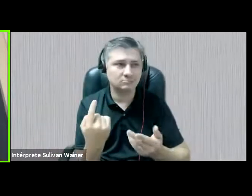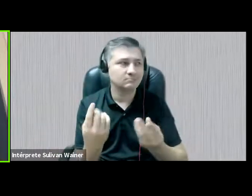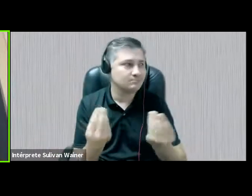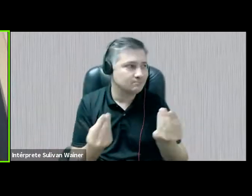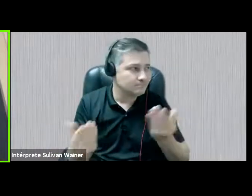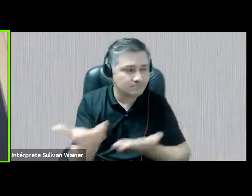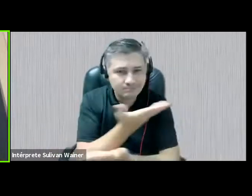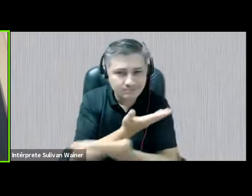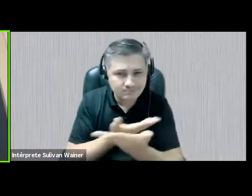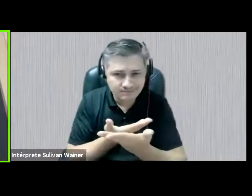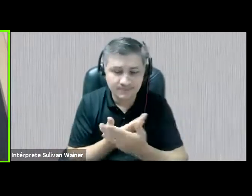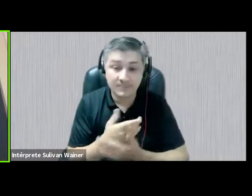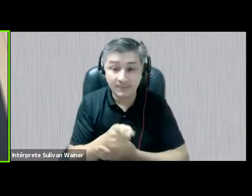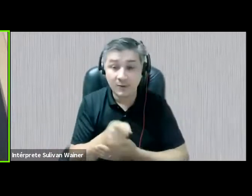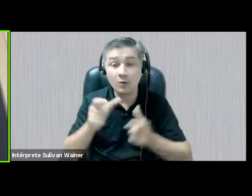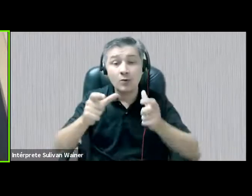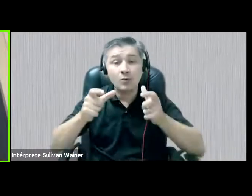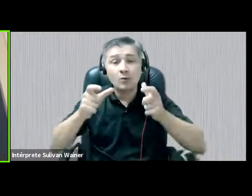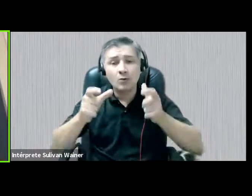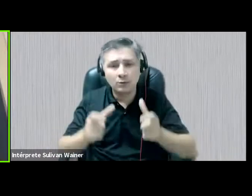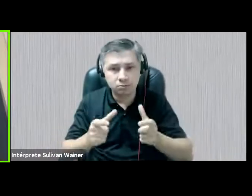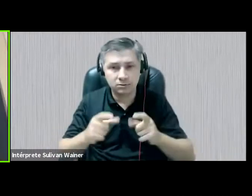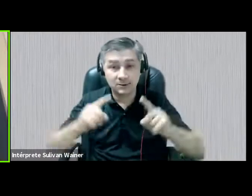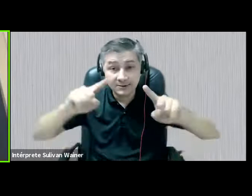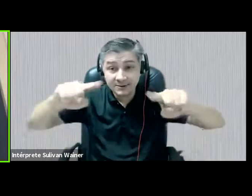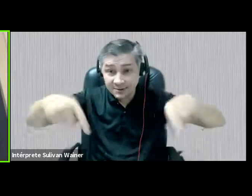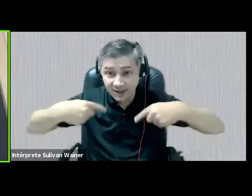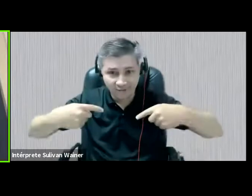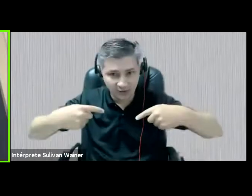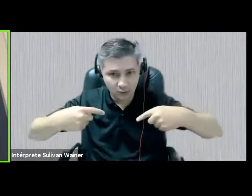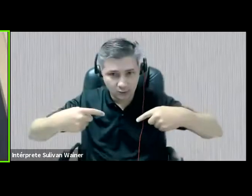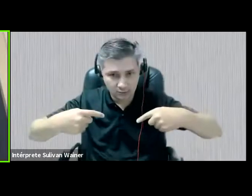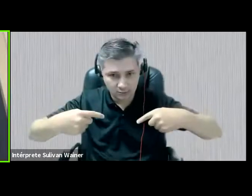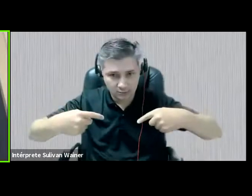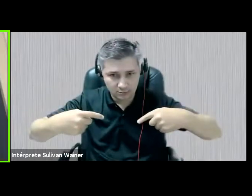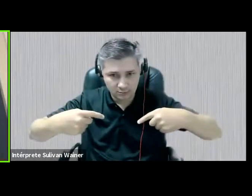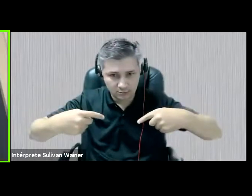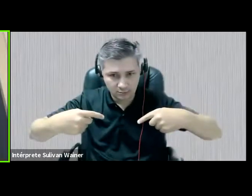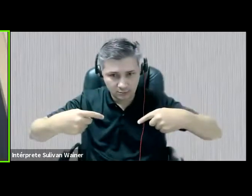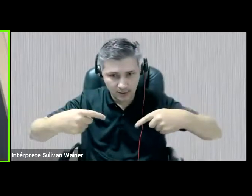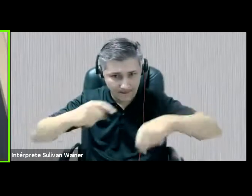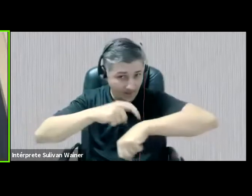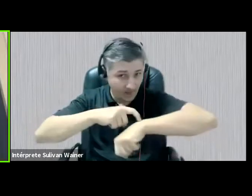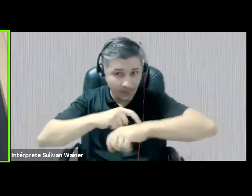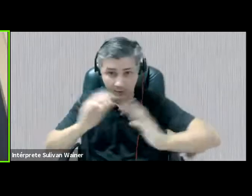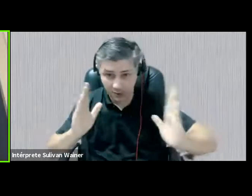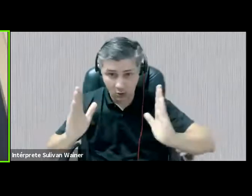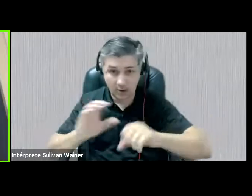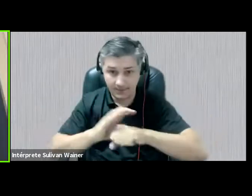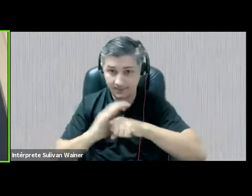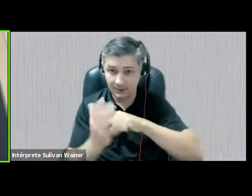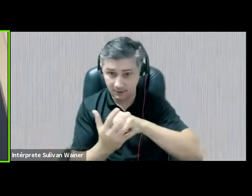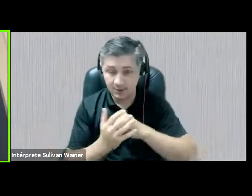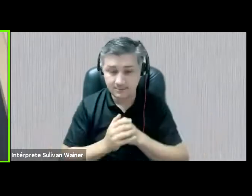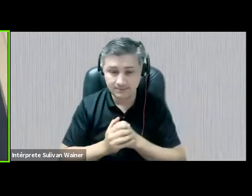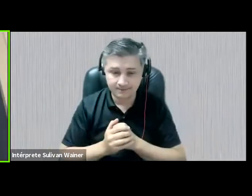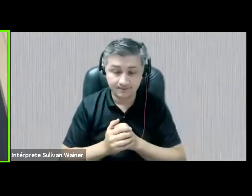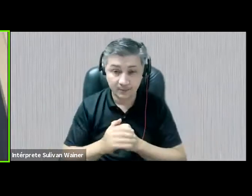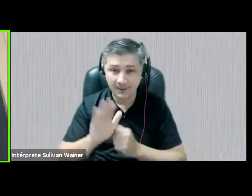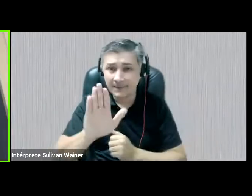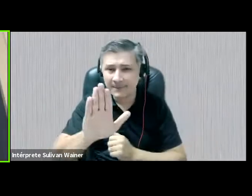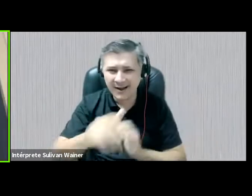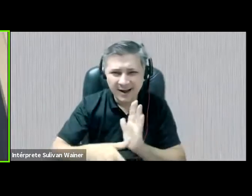Então, falando desse lugar dos desafios no período pandêmico, também é importante nomear que anterior a ele,